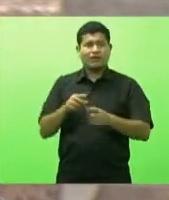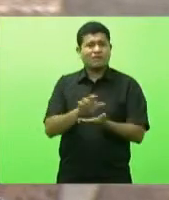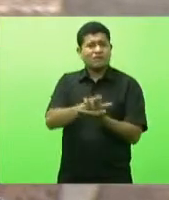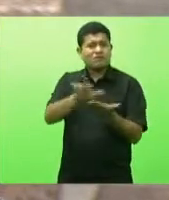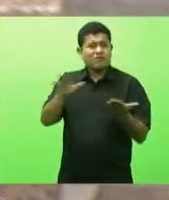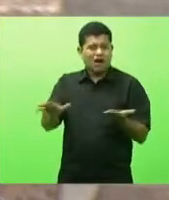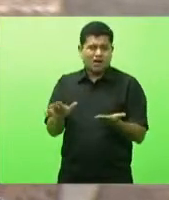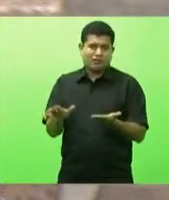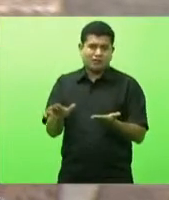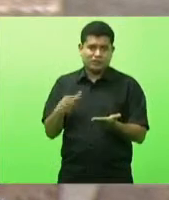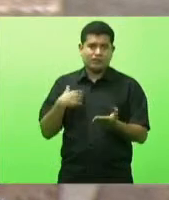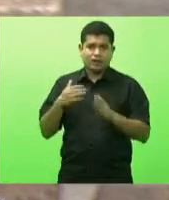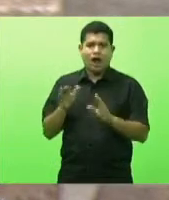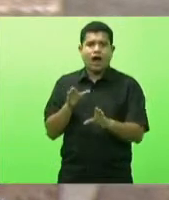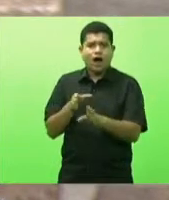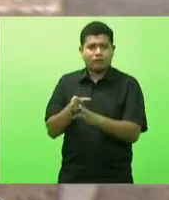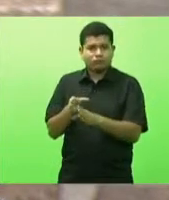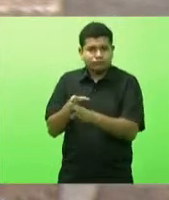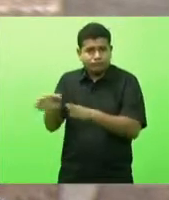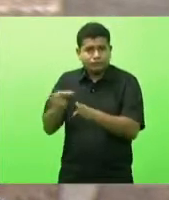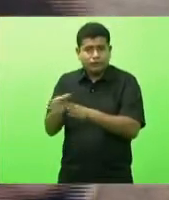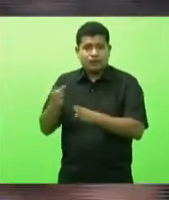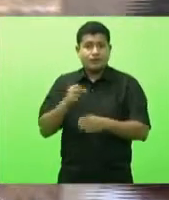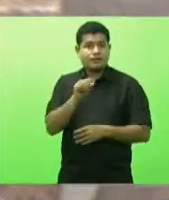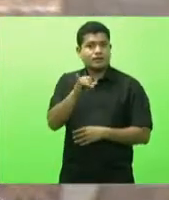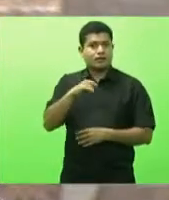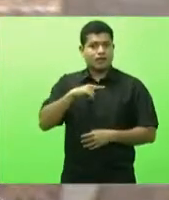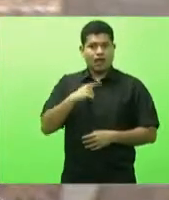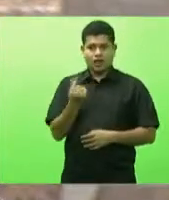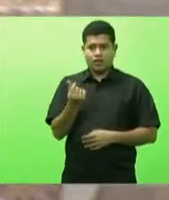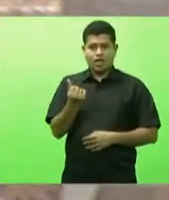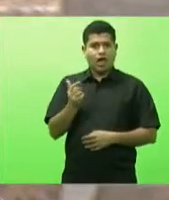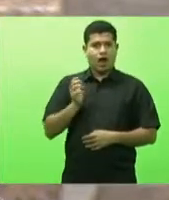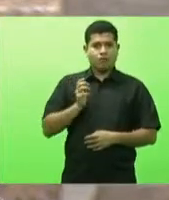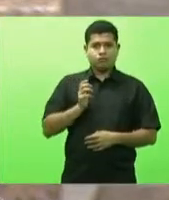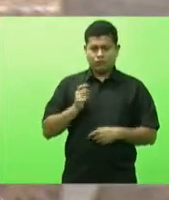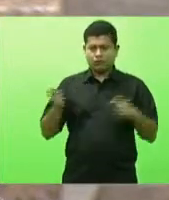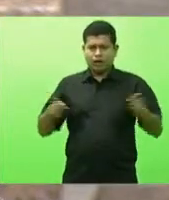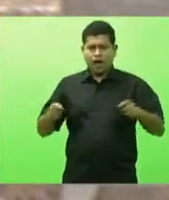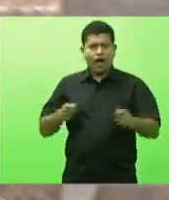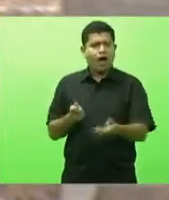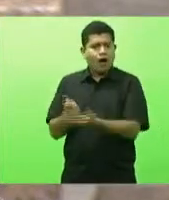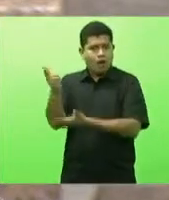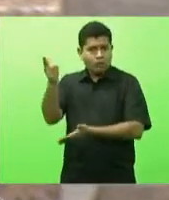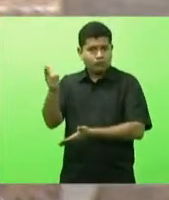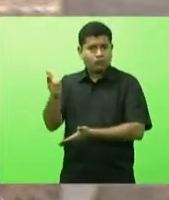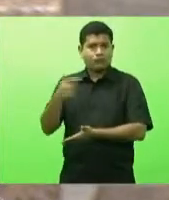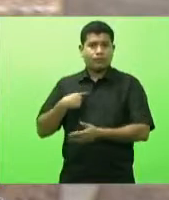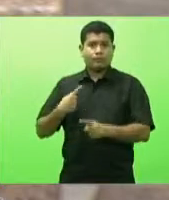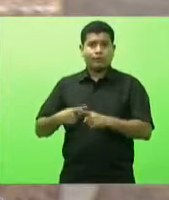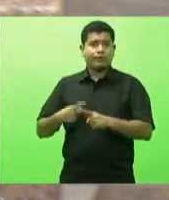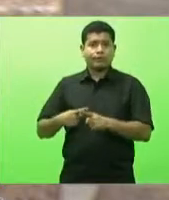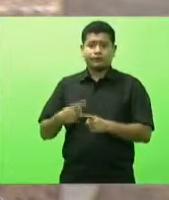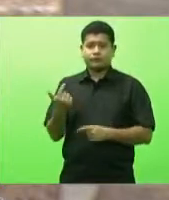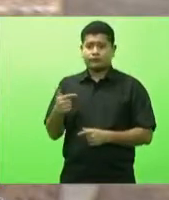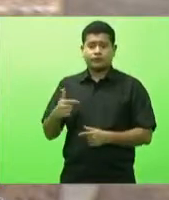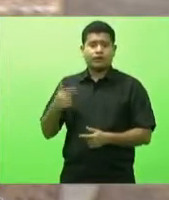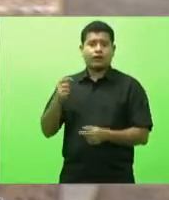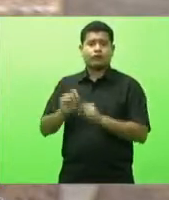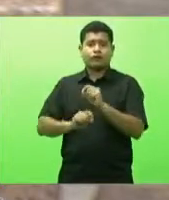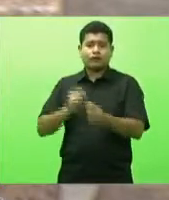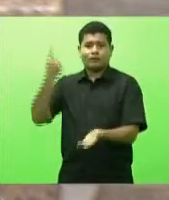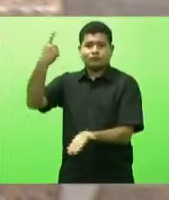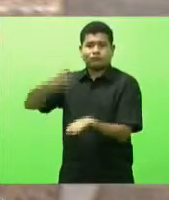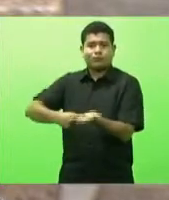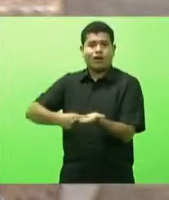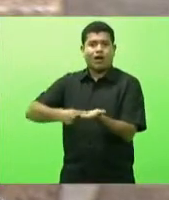compra tem dinheiro sobrando porque não compra é porque não existe pactuação nacional para que isso aconteça senão